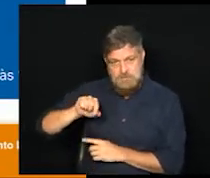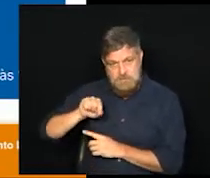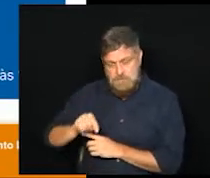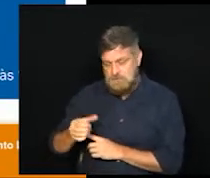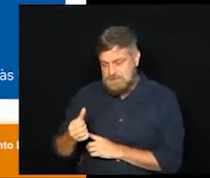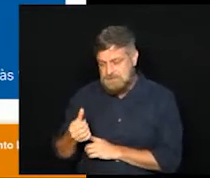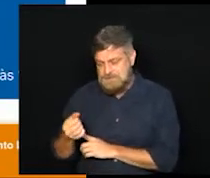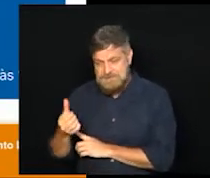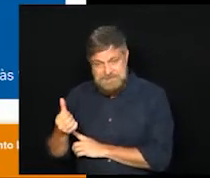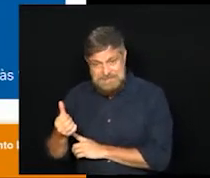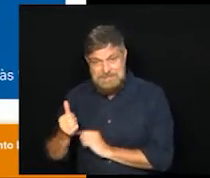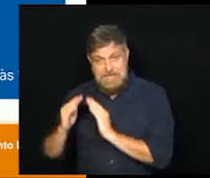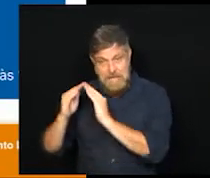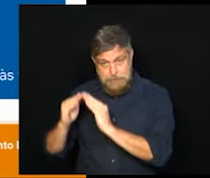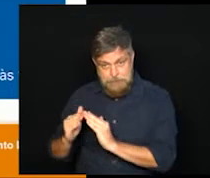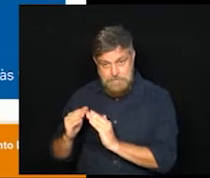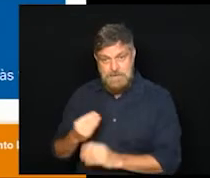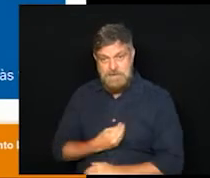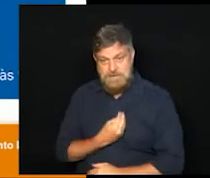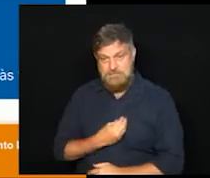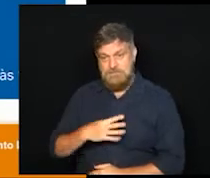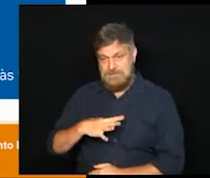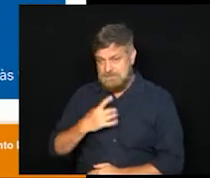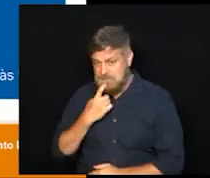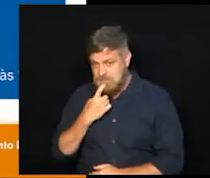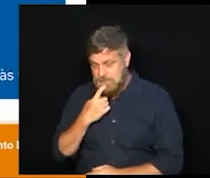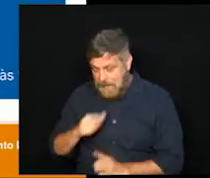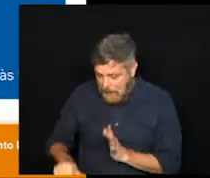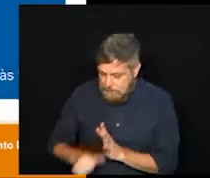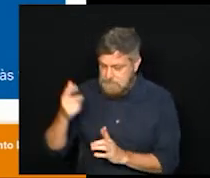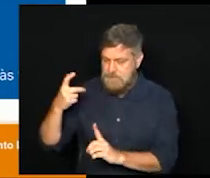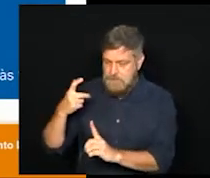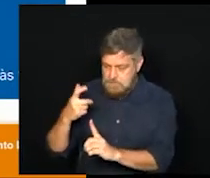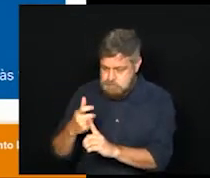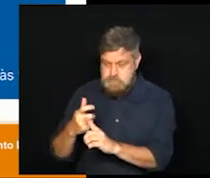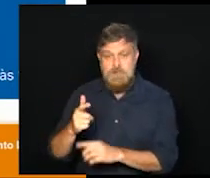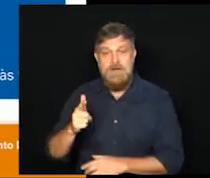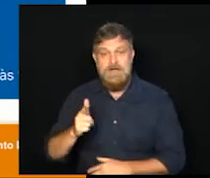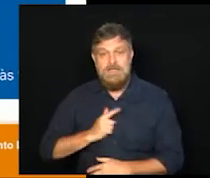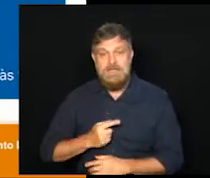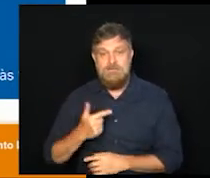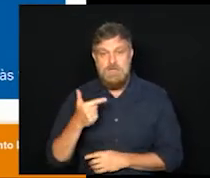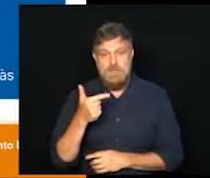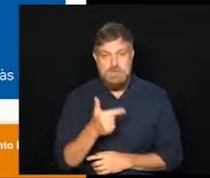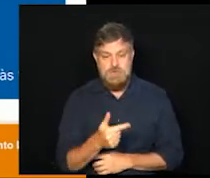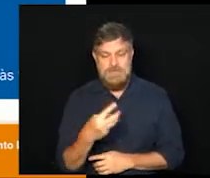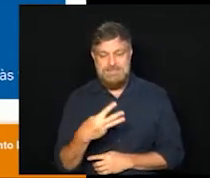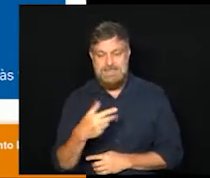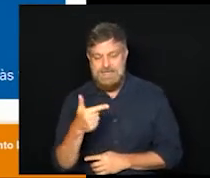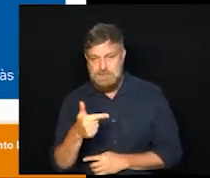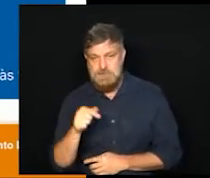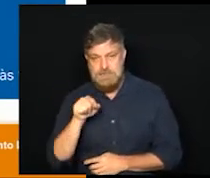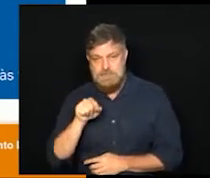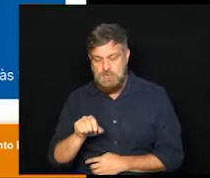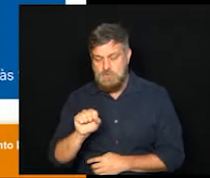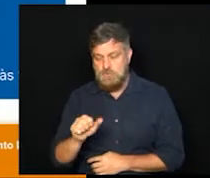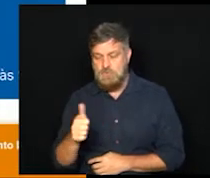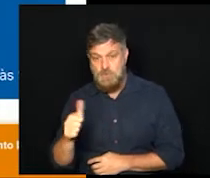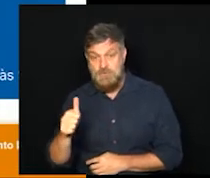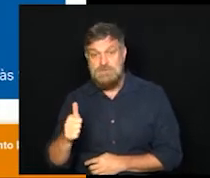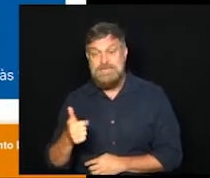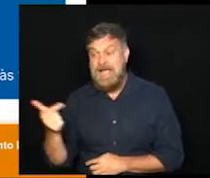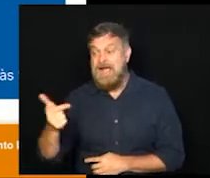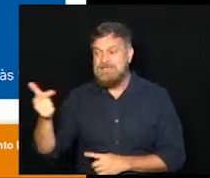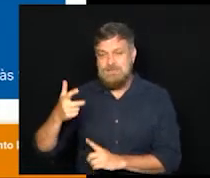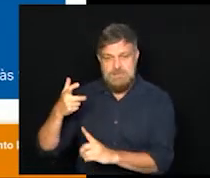pessoas moradoras de Campinas receberam a primeira dose, 232.811 receberam a segunda dose